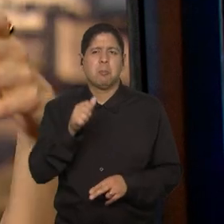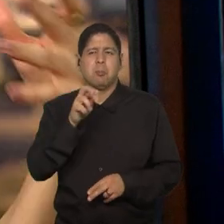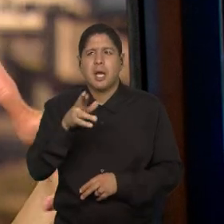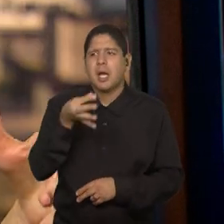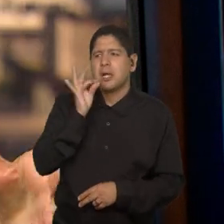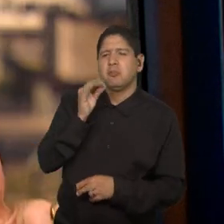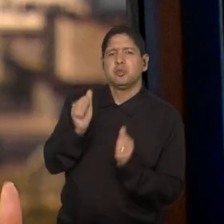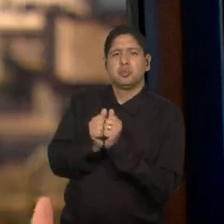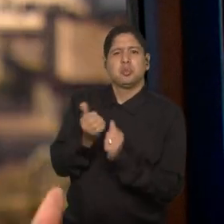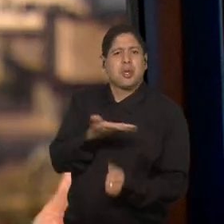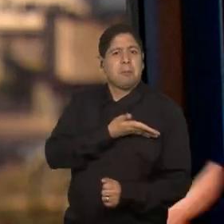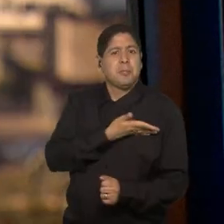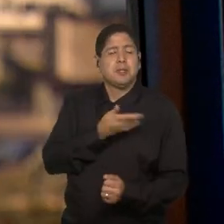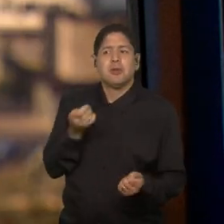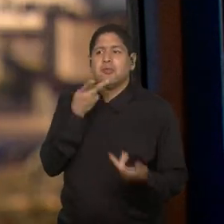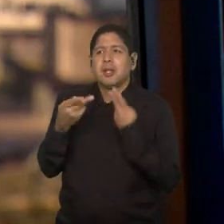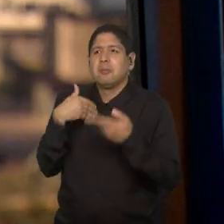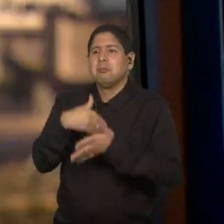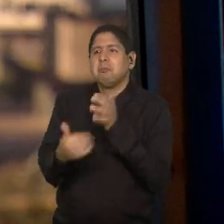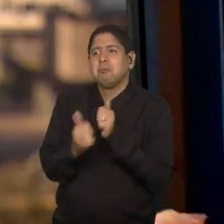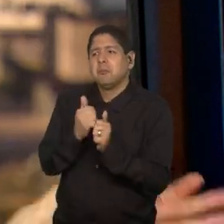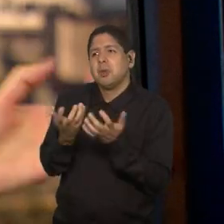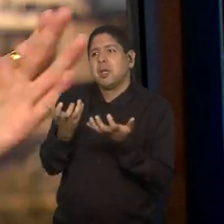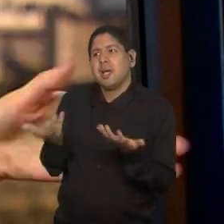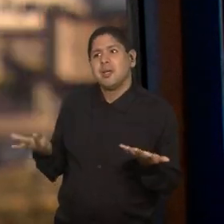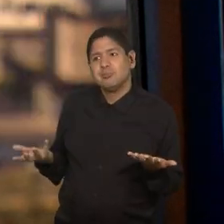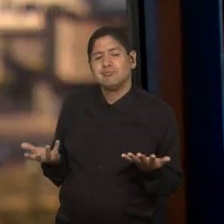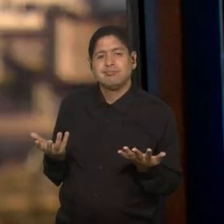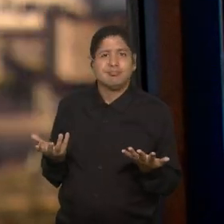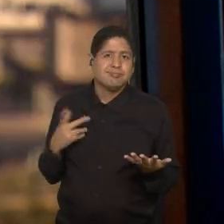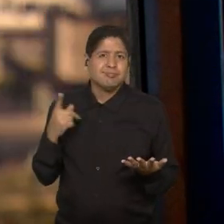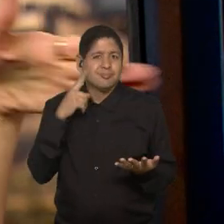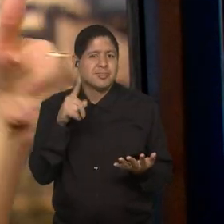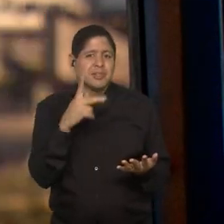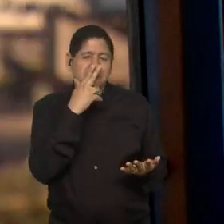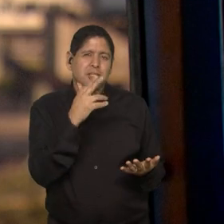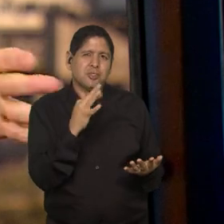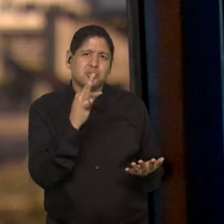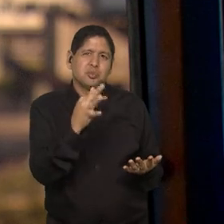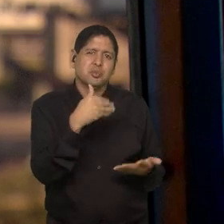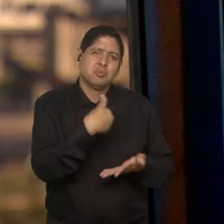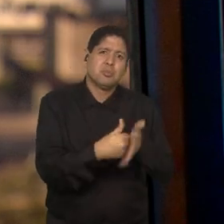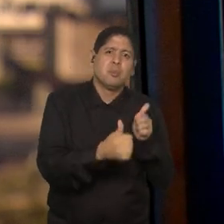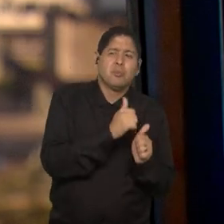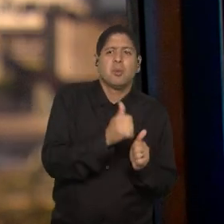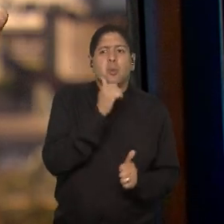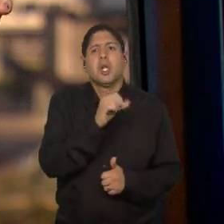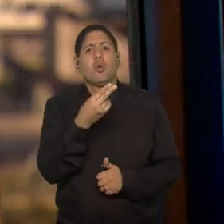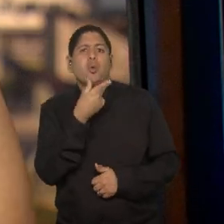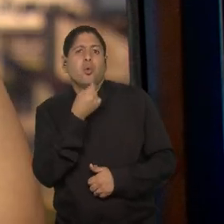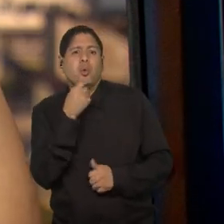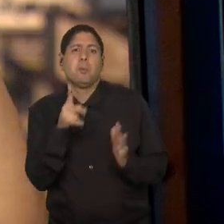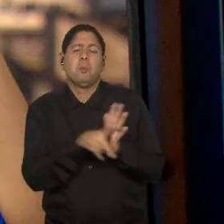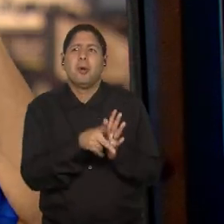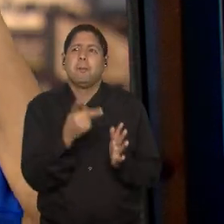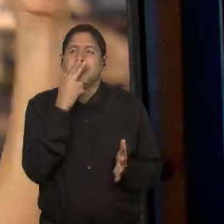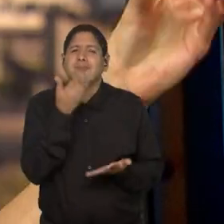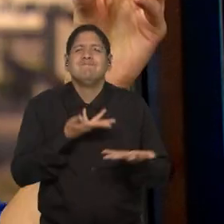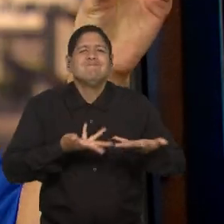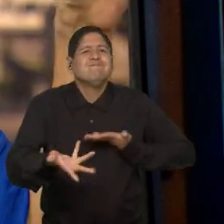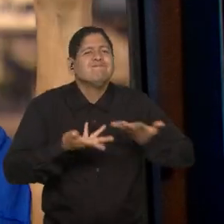um café com os amigos e poder falar de futebol. E aí, seja feminino ou masculino, de ter essa